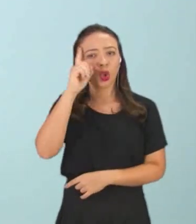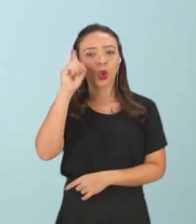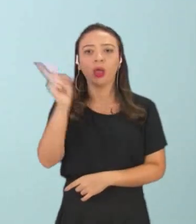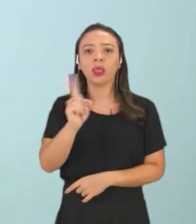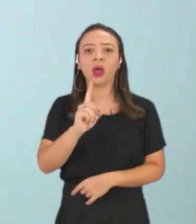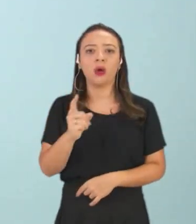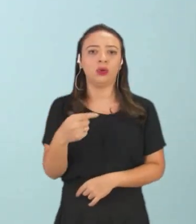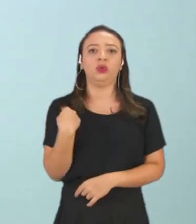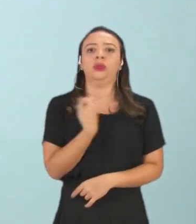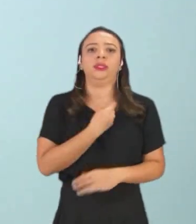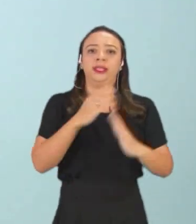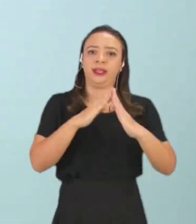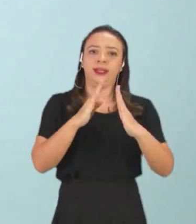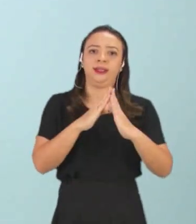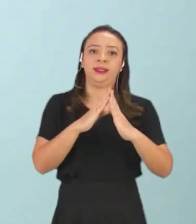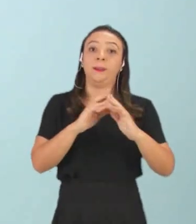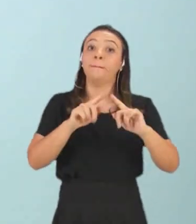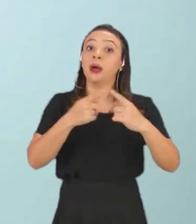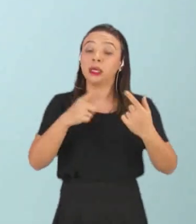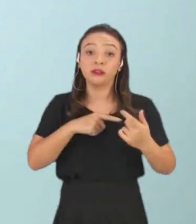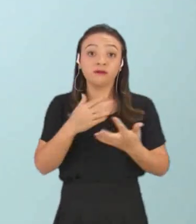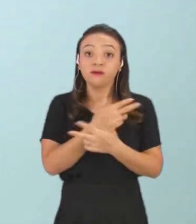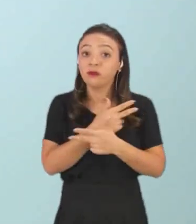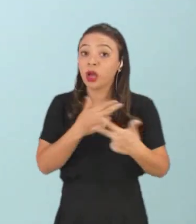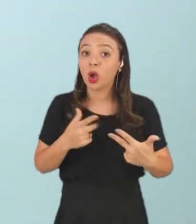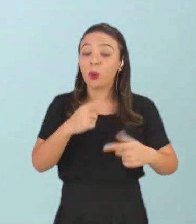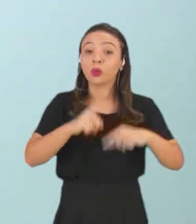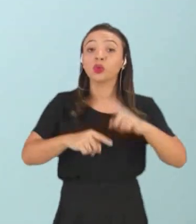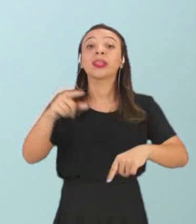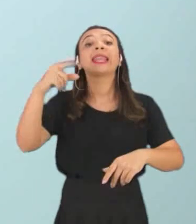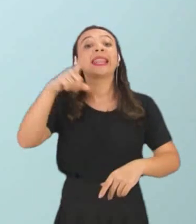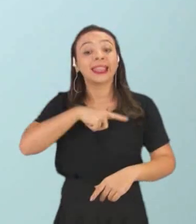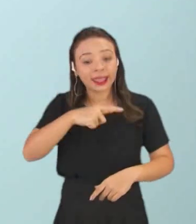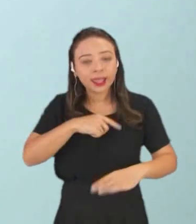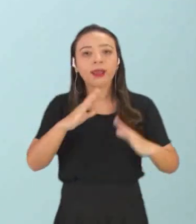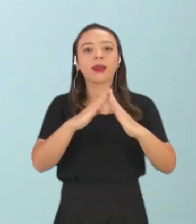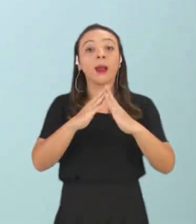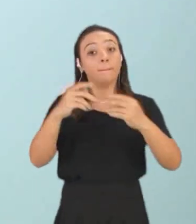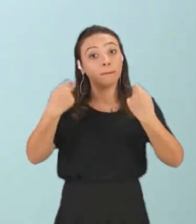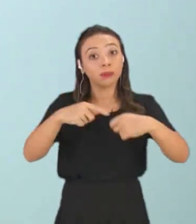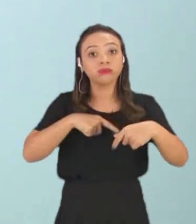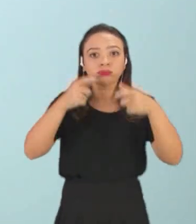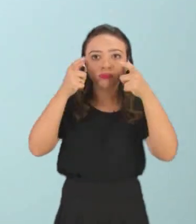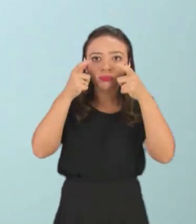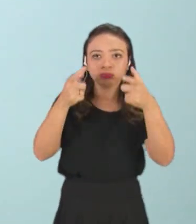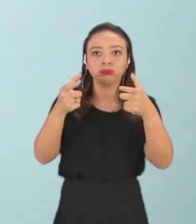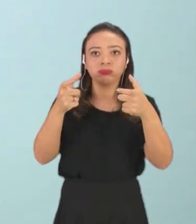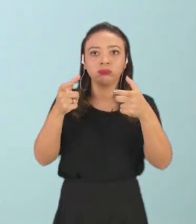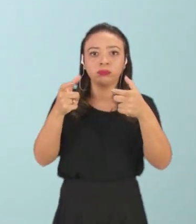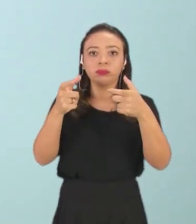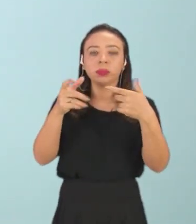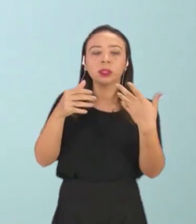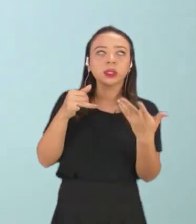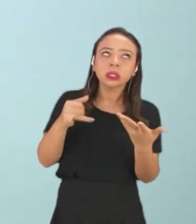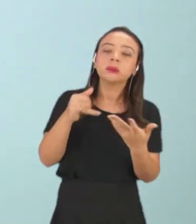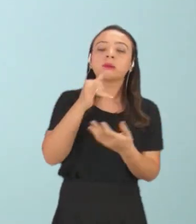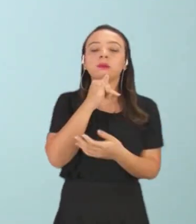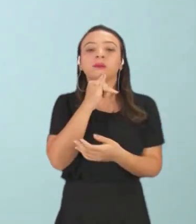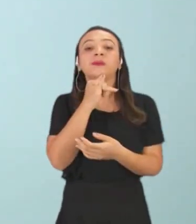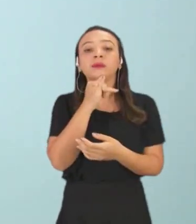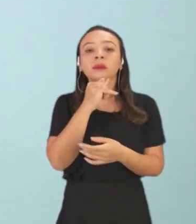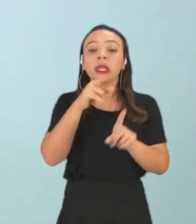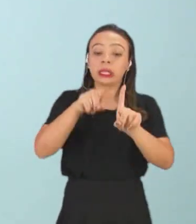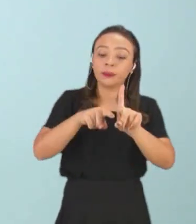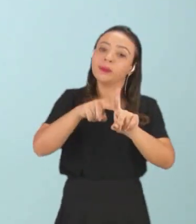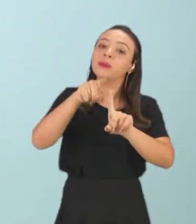nossa casa, na nossa cozinha, mas existem também alguns produtos na nossa casa que a gente precisa estar atento a quanto, quando ele fala sobre a questão da